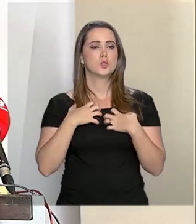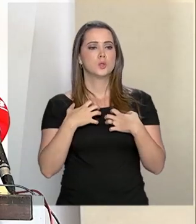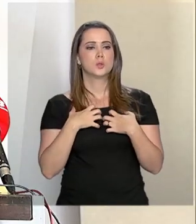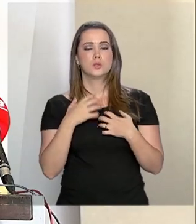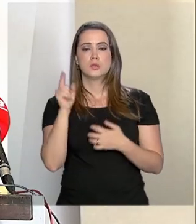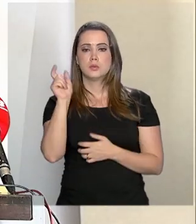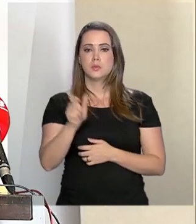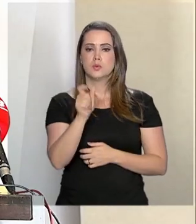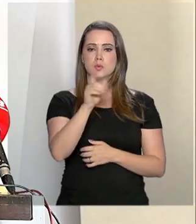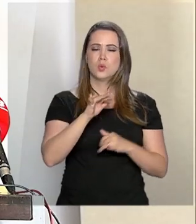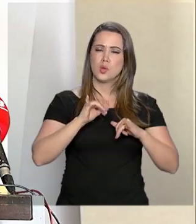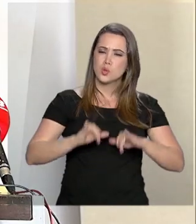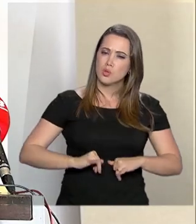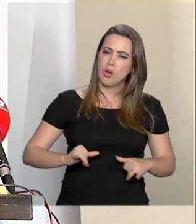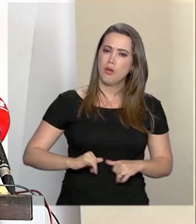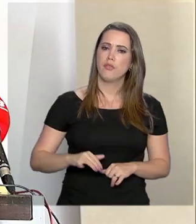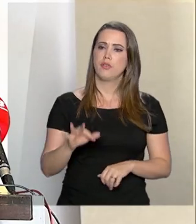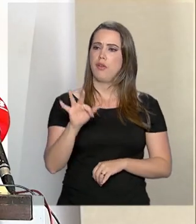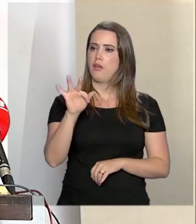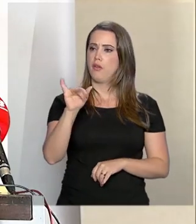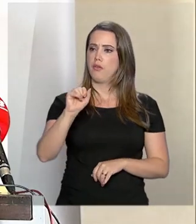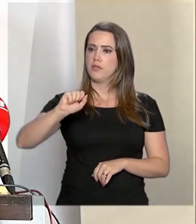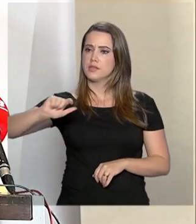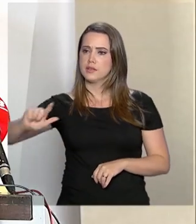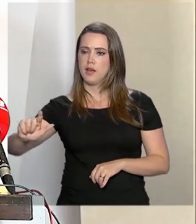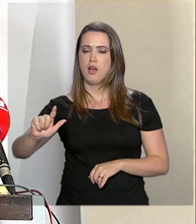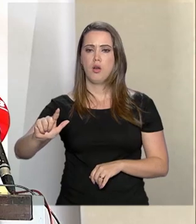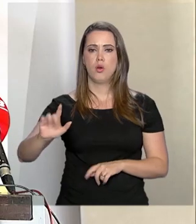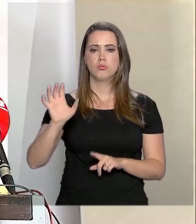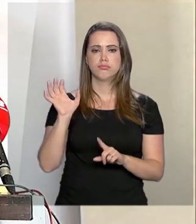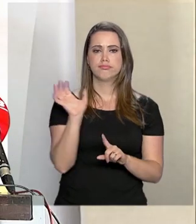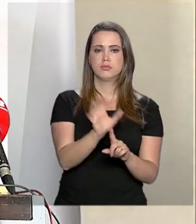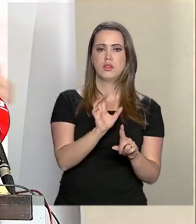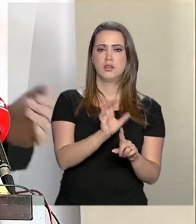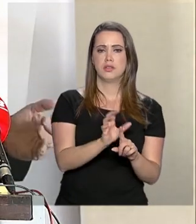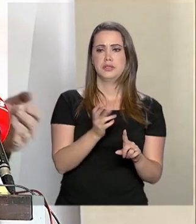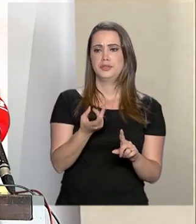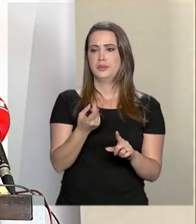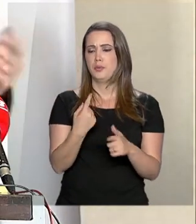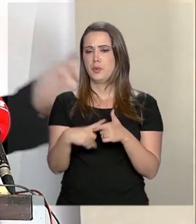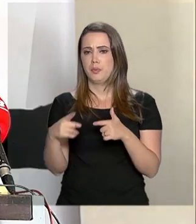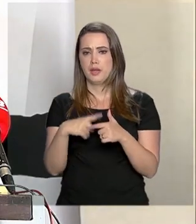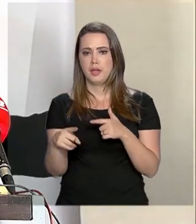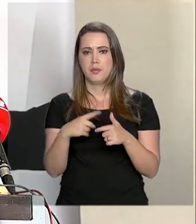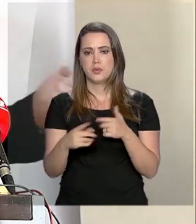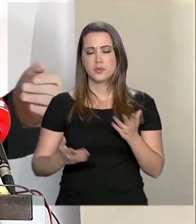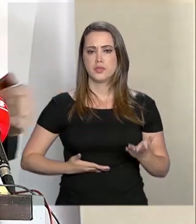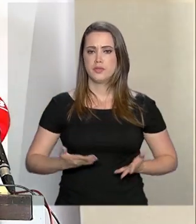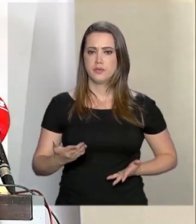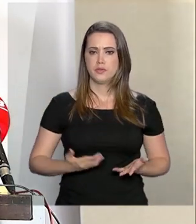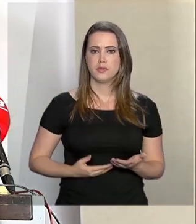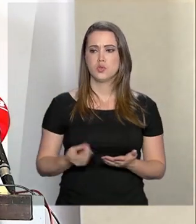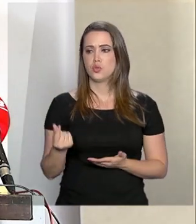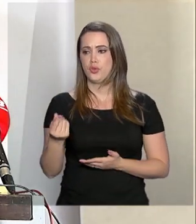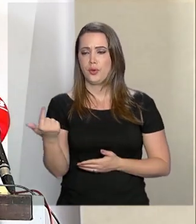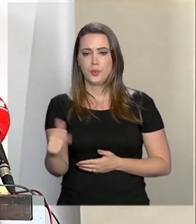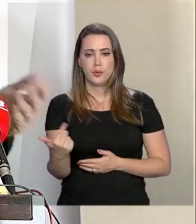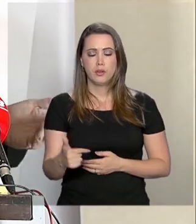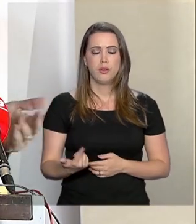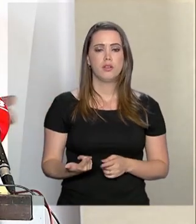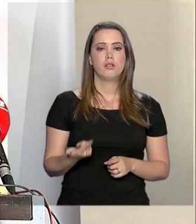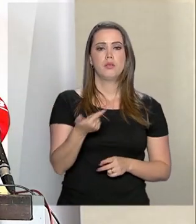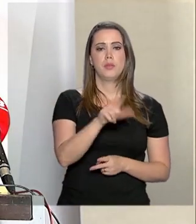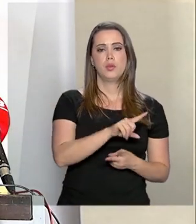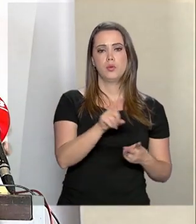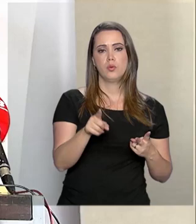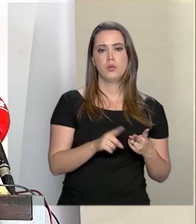população brasileira. Existe um problema fiscal que afeta a qualidade dos serviços públicos, que os recursos começam a faltar. E por